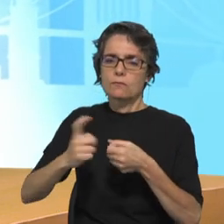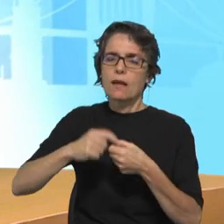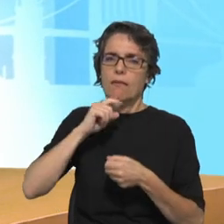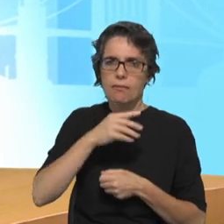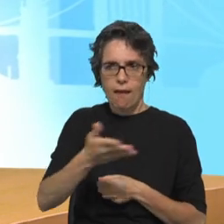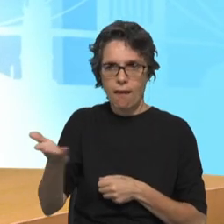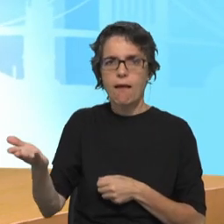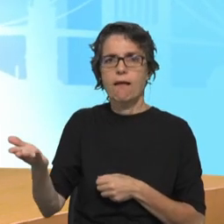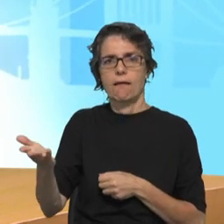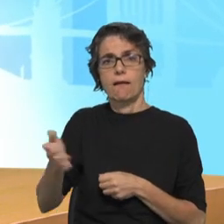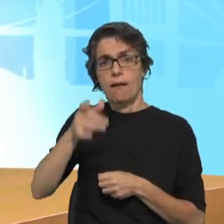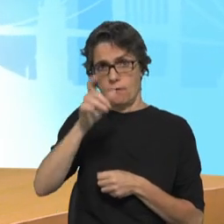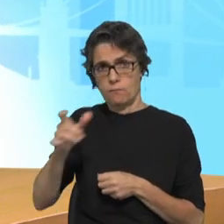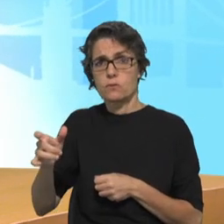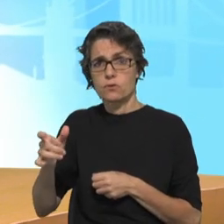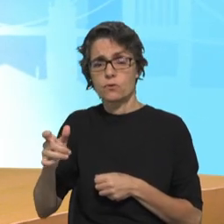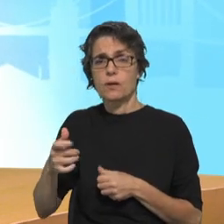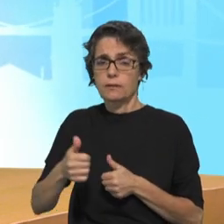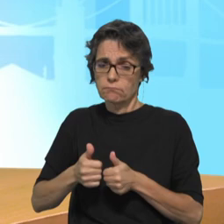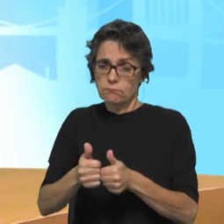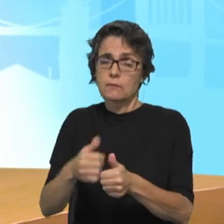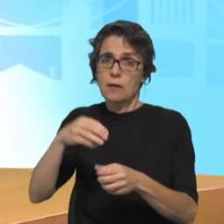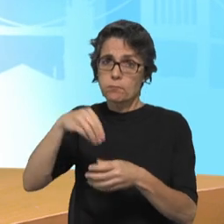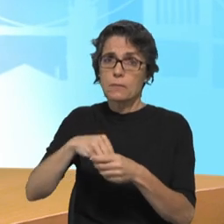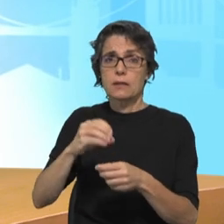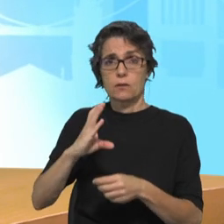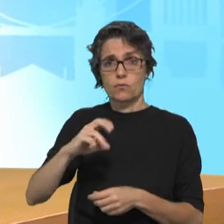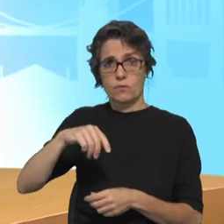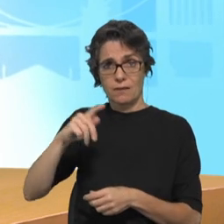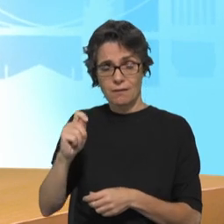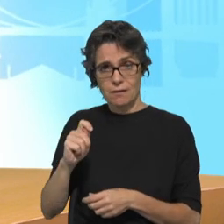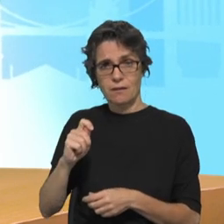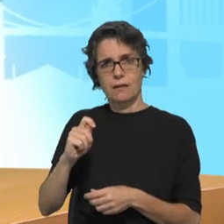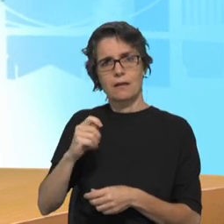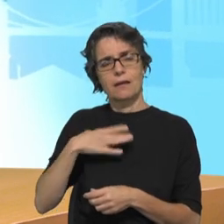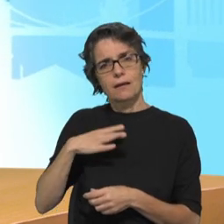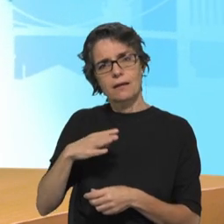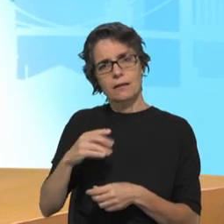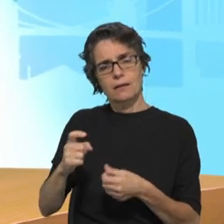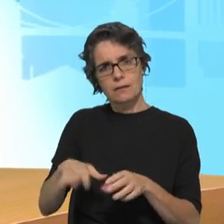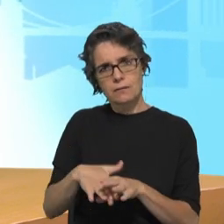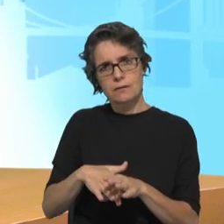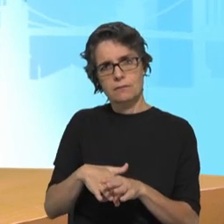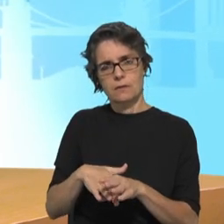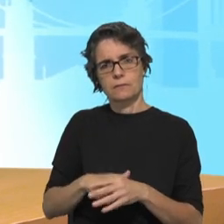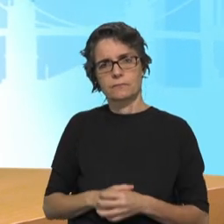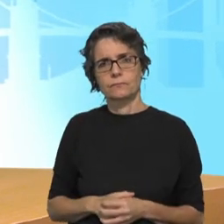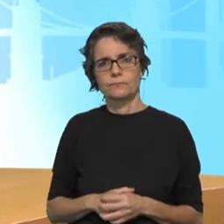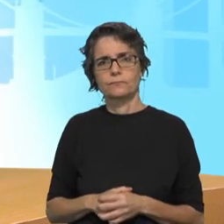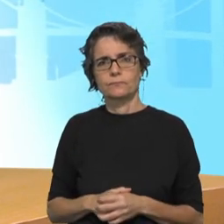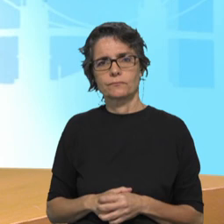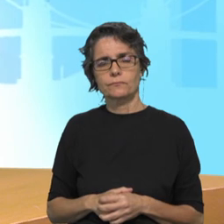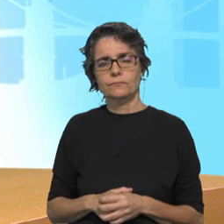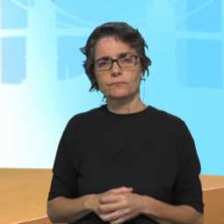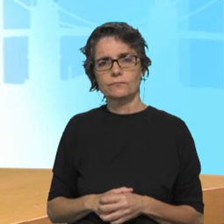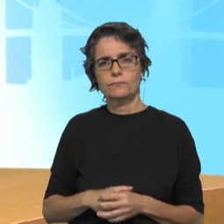fazer um caminho dentro do escotismo que tem, de facto, esta marca do Evangelho. Naturalmente que vamos